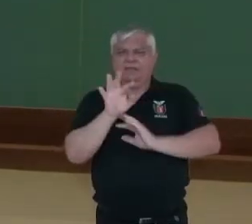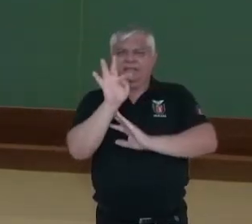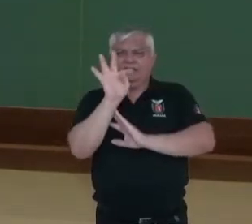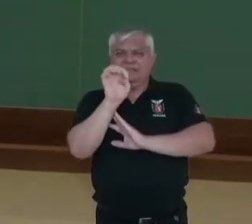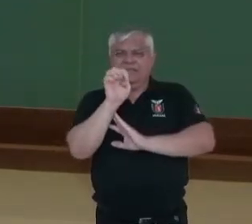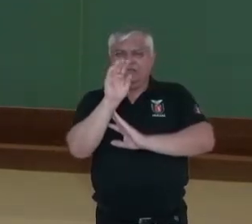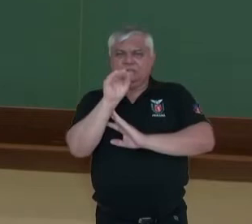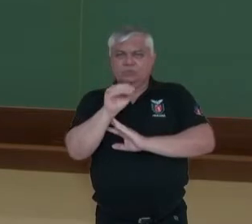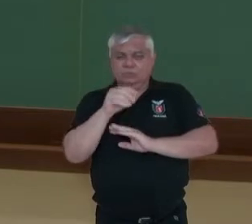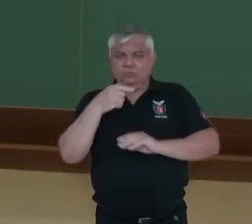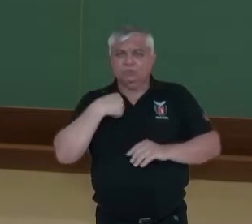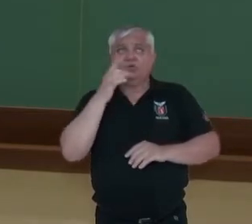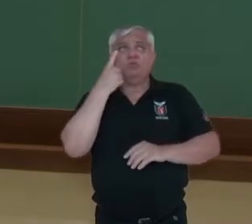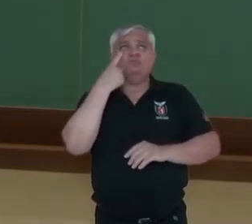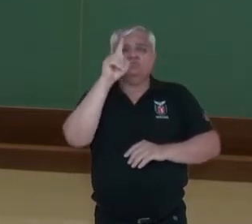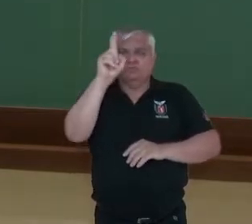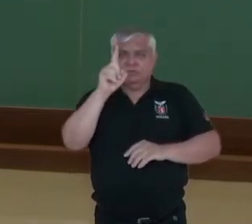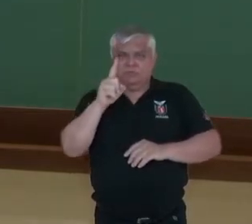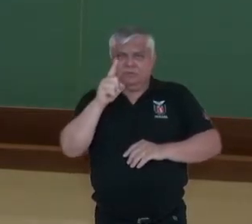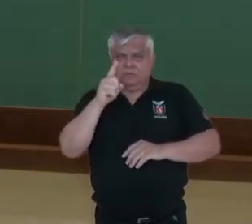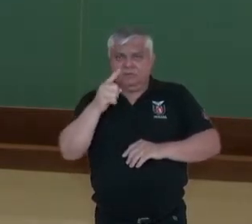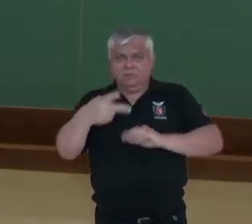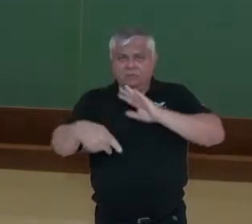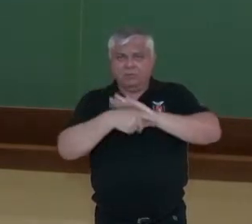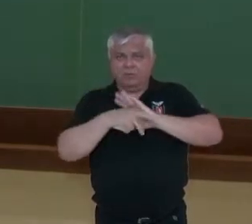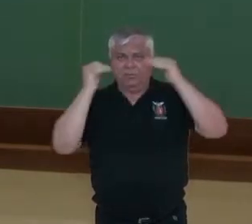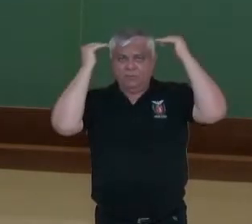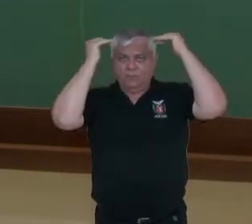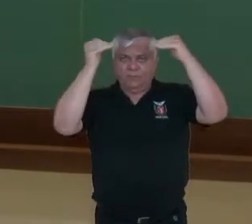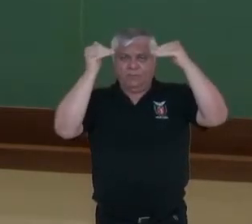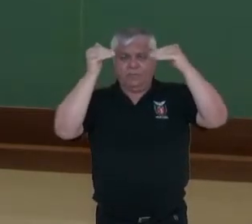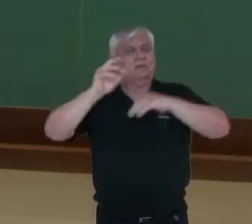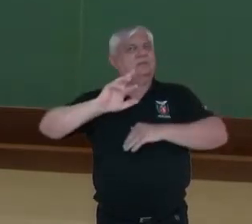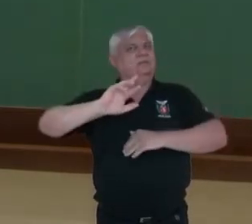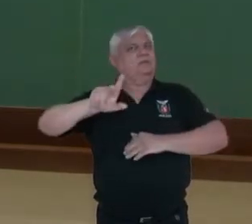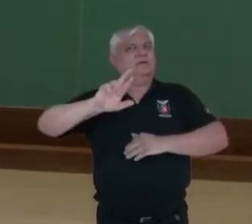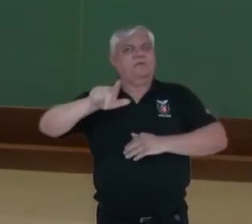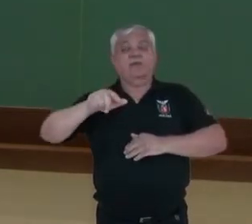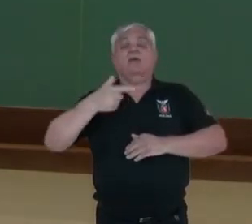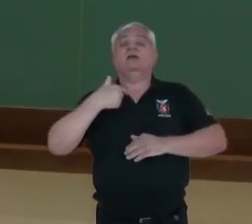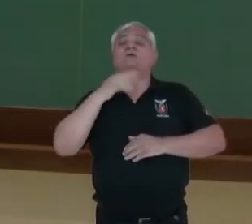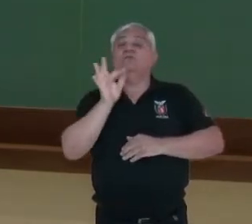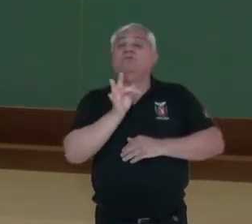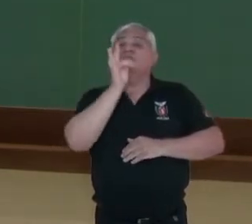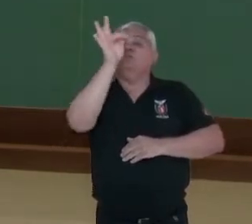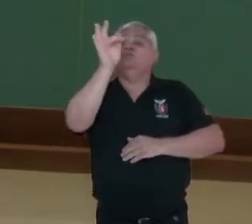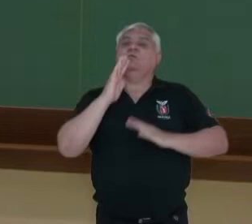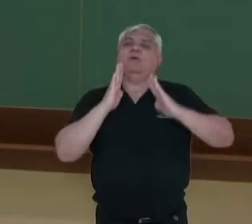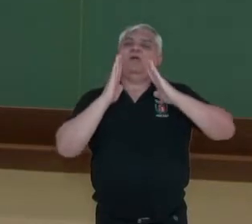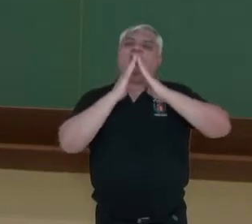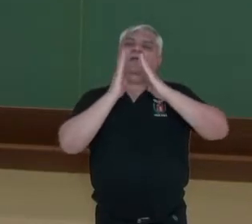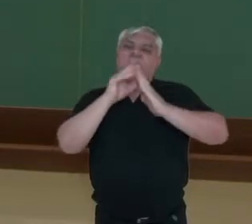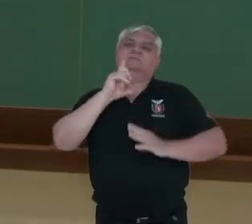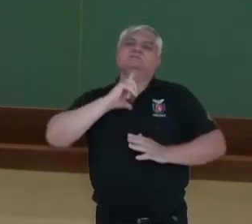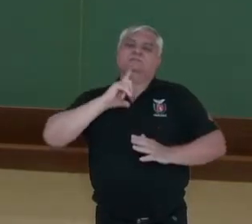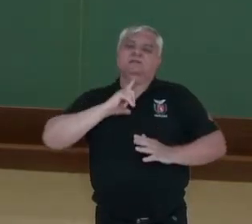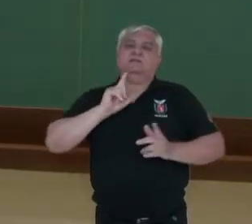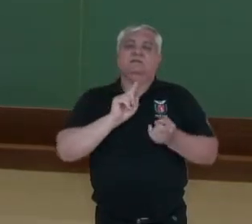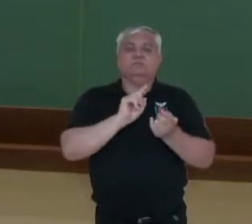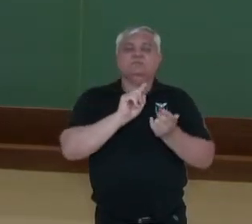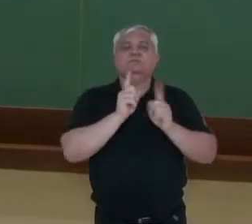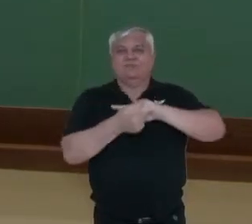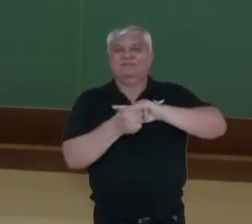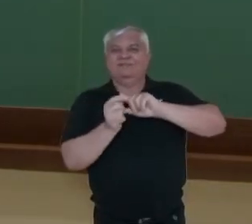casa e não a casa toda. Isso quer dizer que um dia a pessoa vai ter a casa, vai ter uma casa. Por isso que está dizendo o